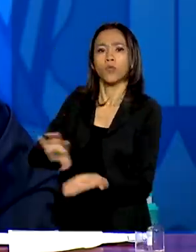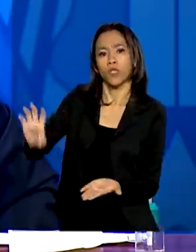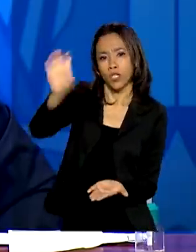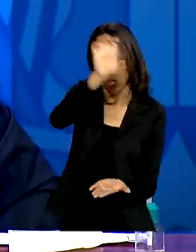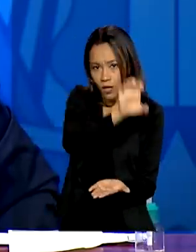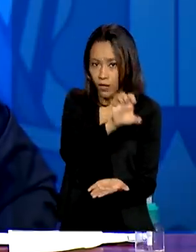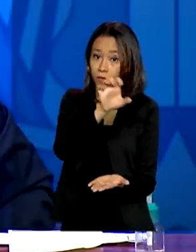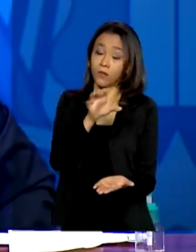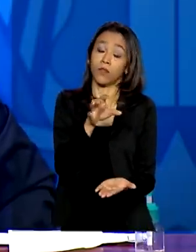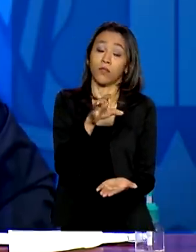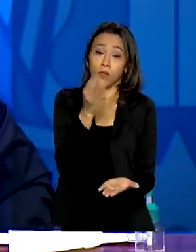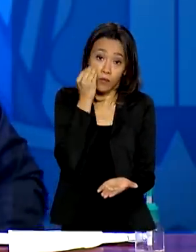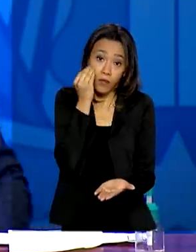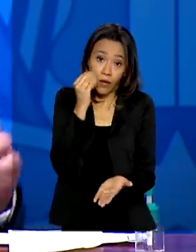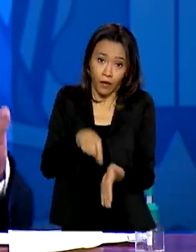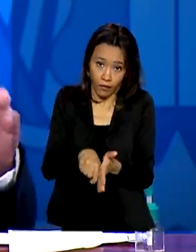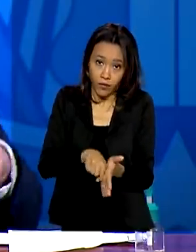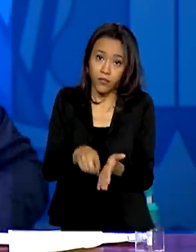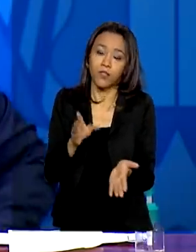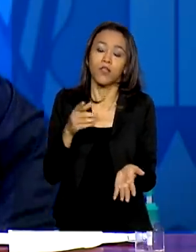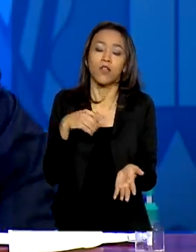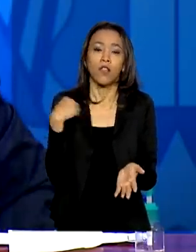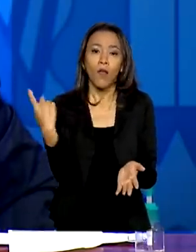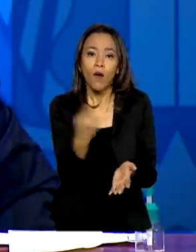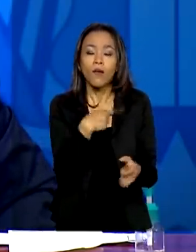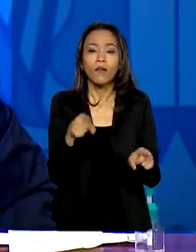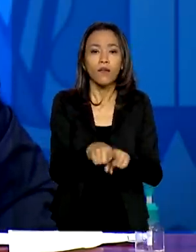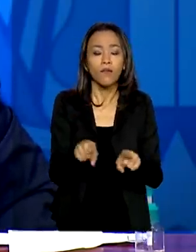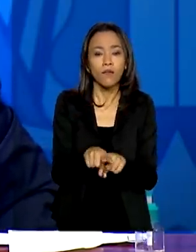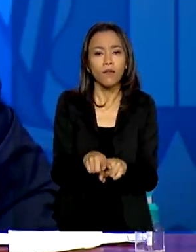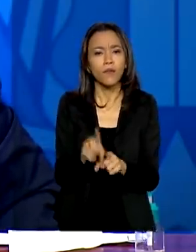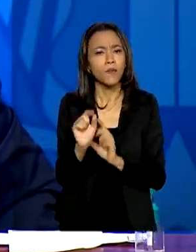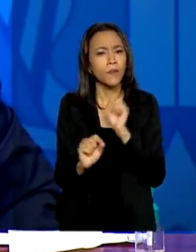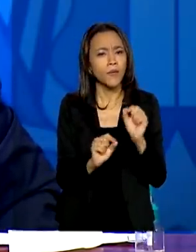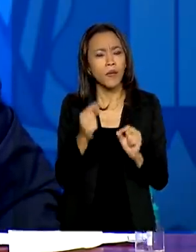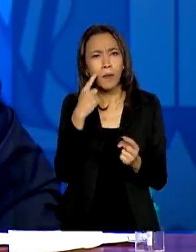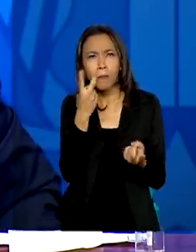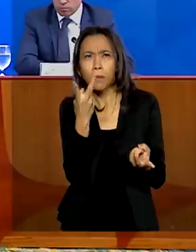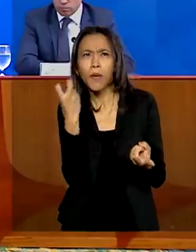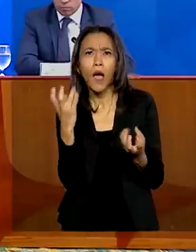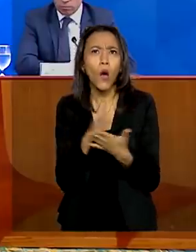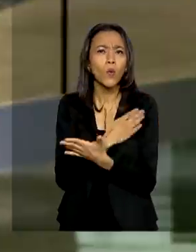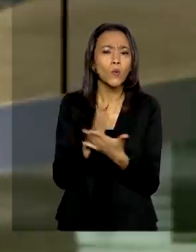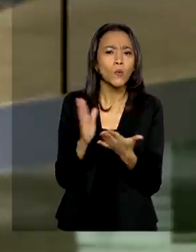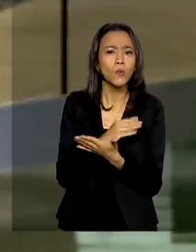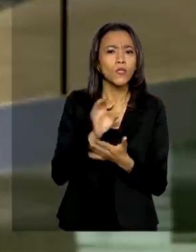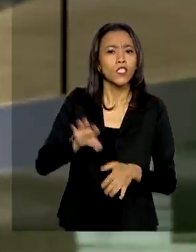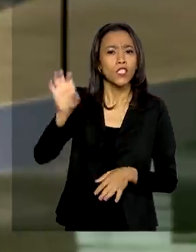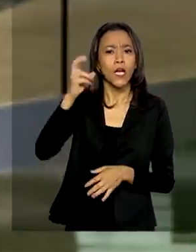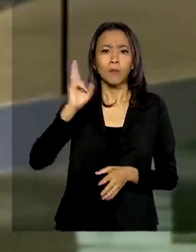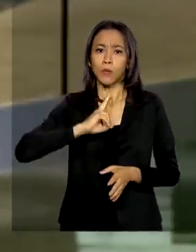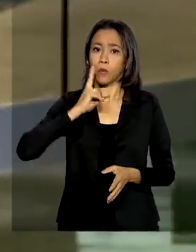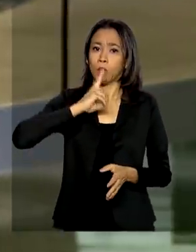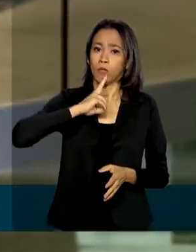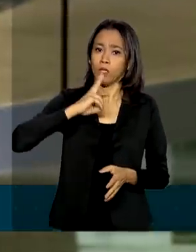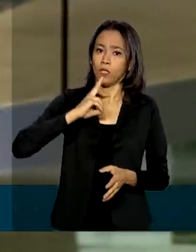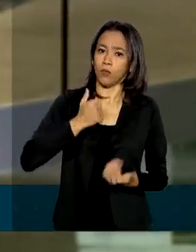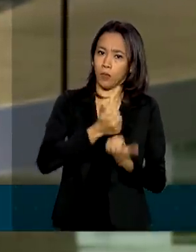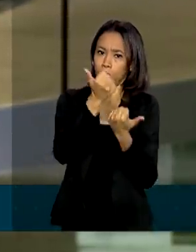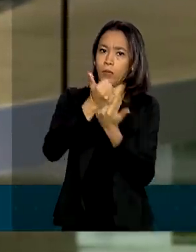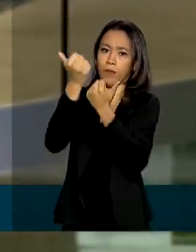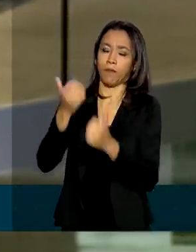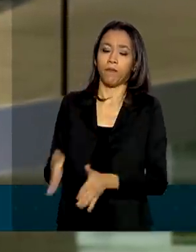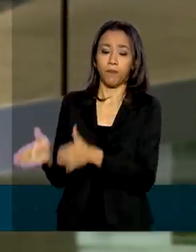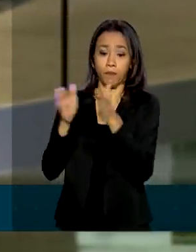Inclusive, gente vai também estar vendo alguns estados com necessidade mais urgente. E após reunião com o presidente Jair